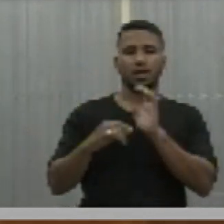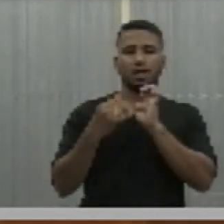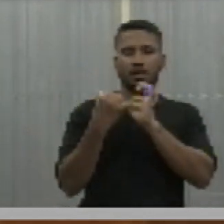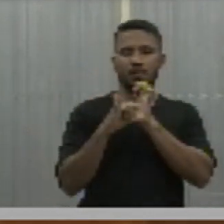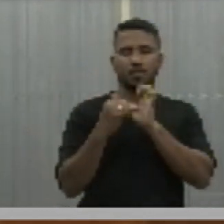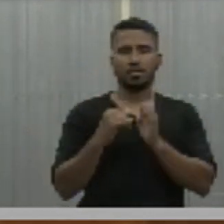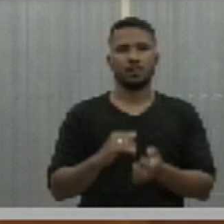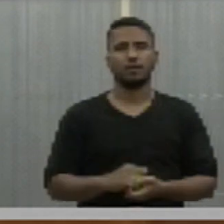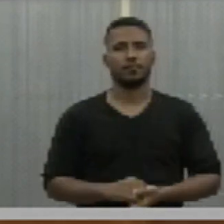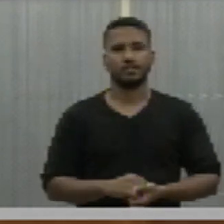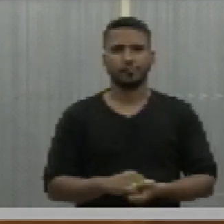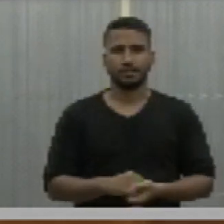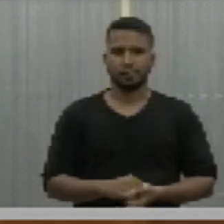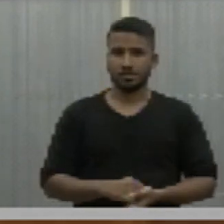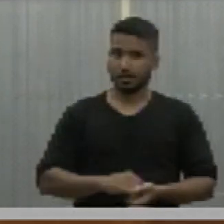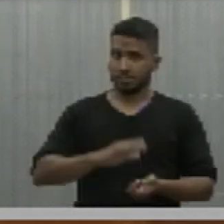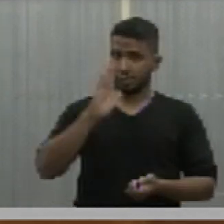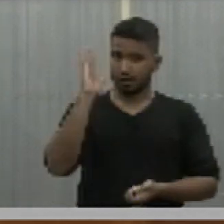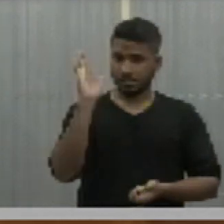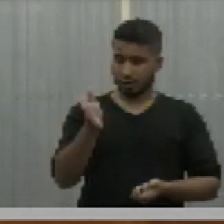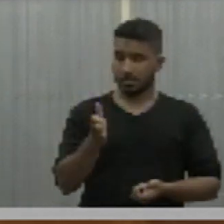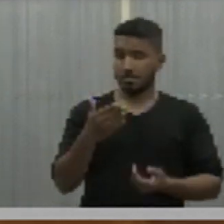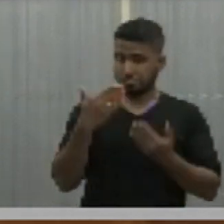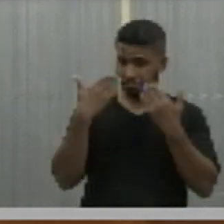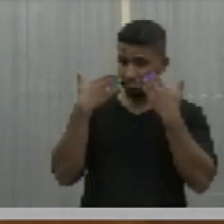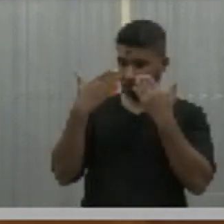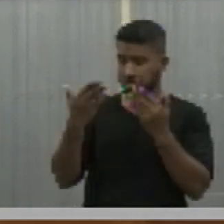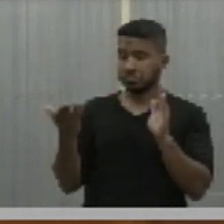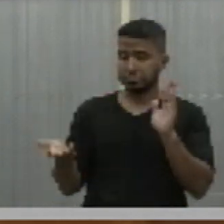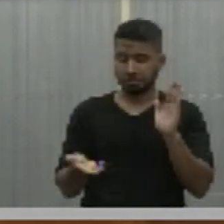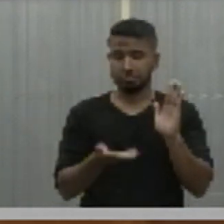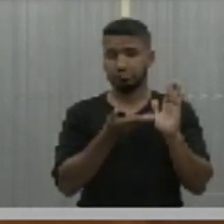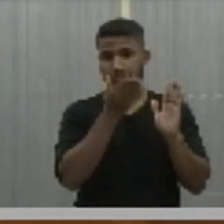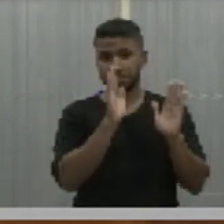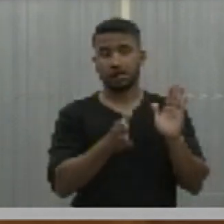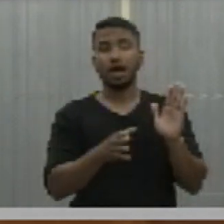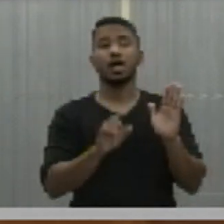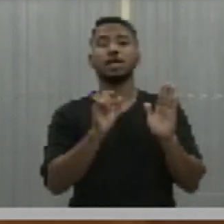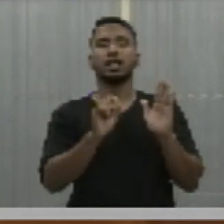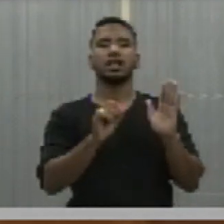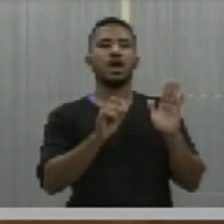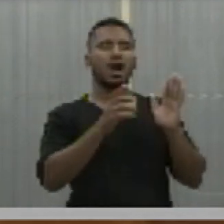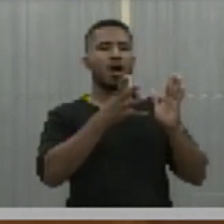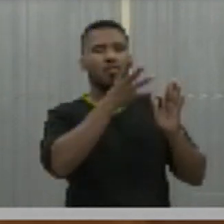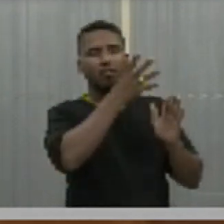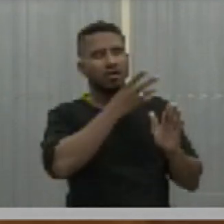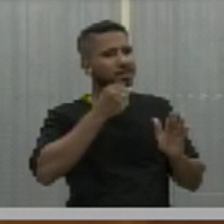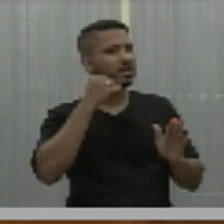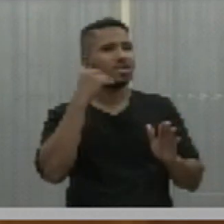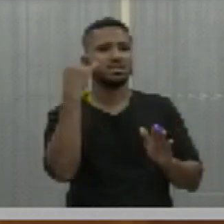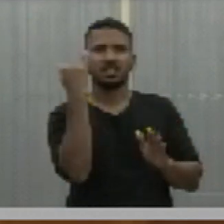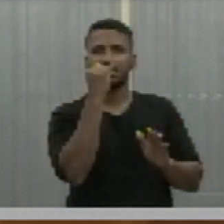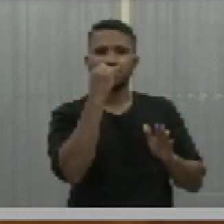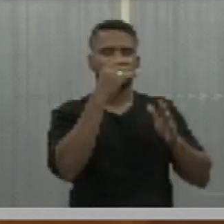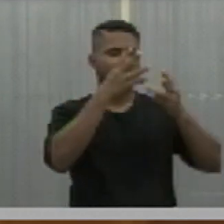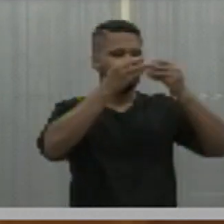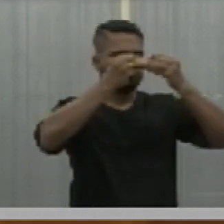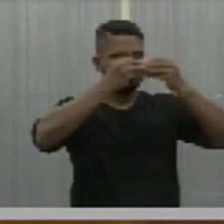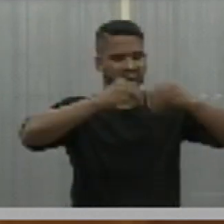que já está notório. A péssima qualidade do serviço afeta todos,